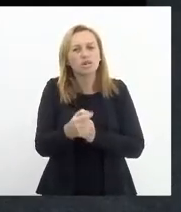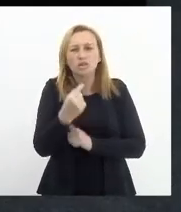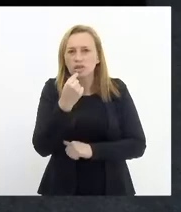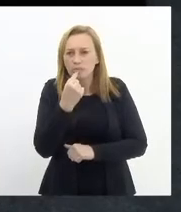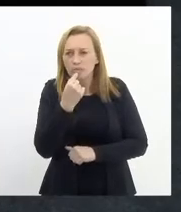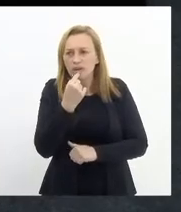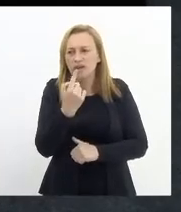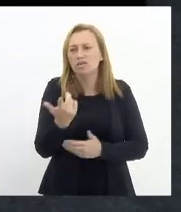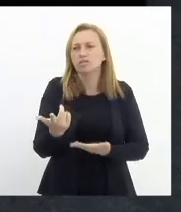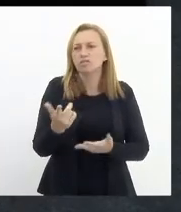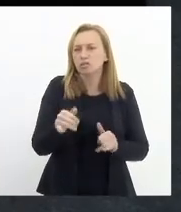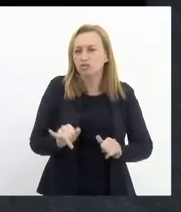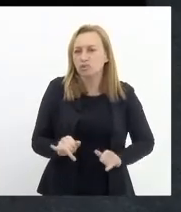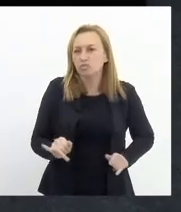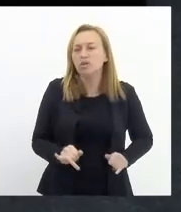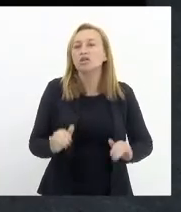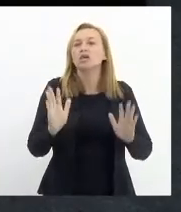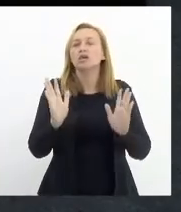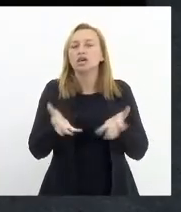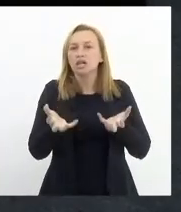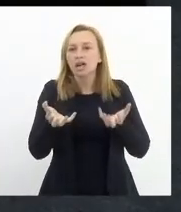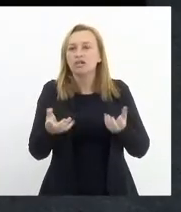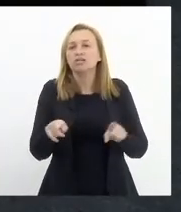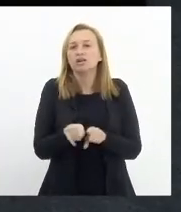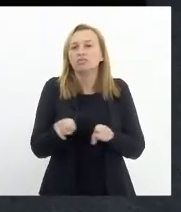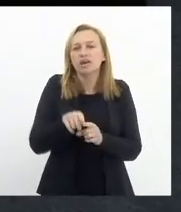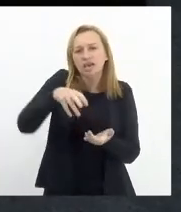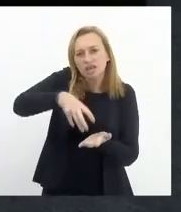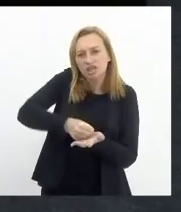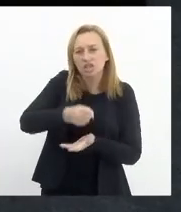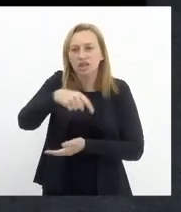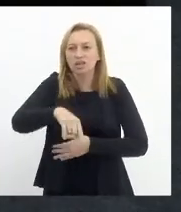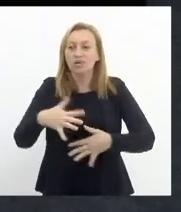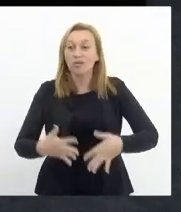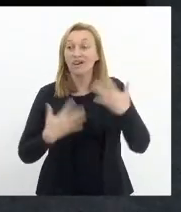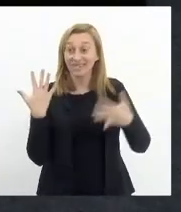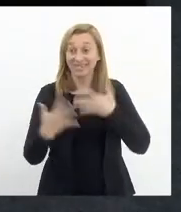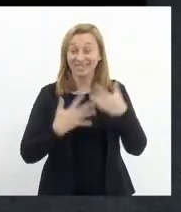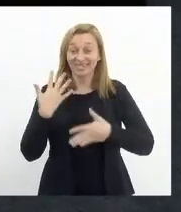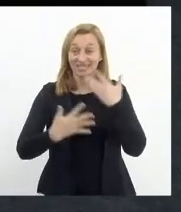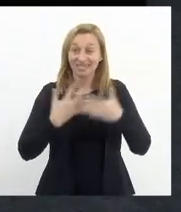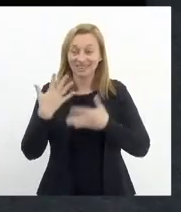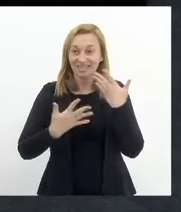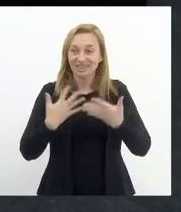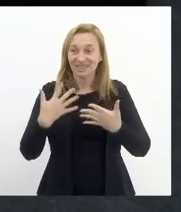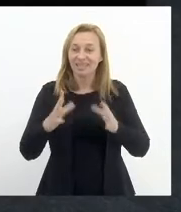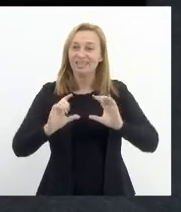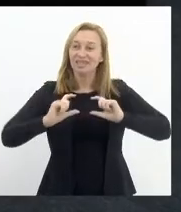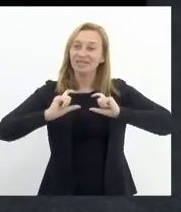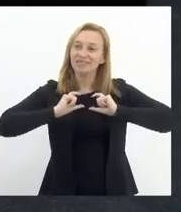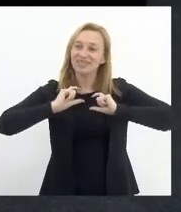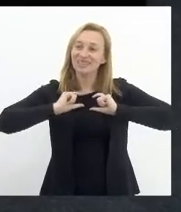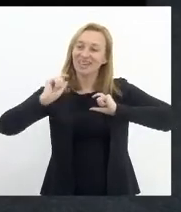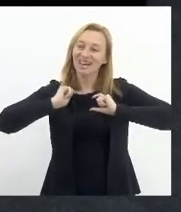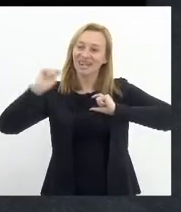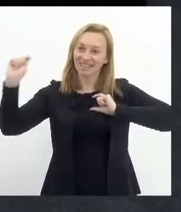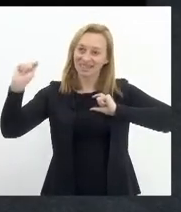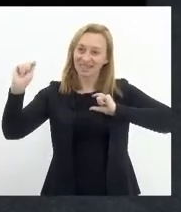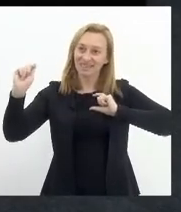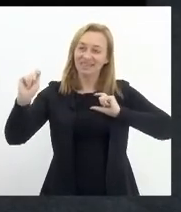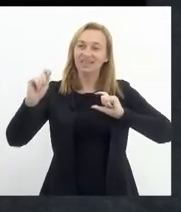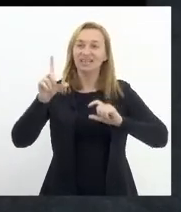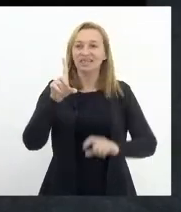essa peregrinação. Quero também registrar aqui com alegria a medalha concedida ao